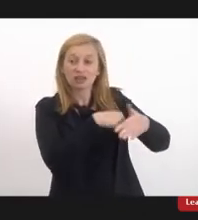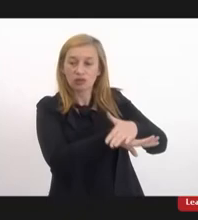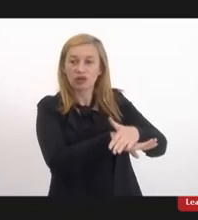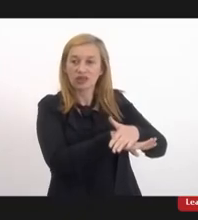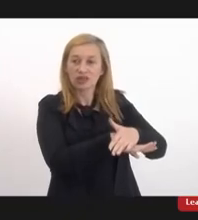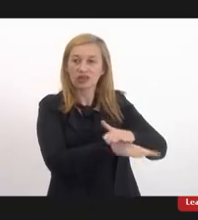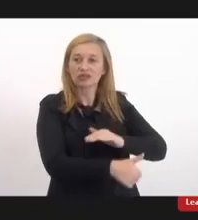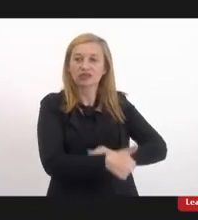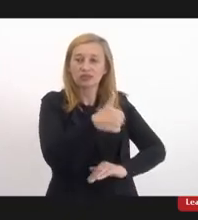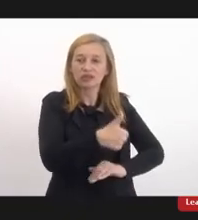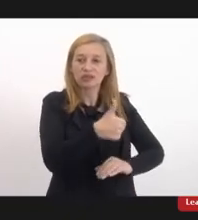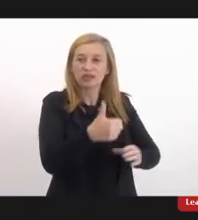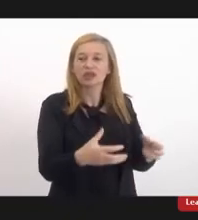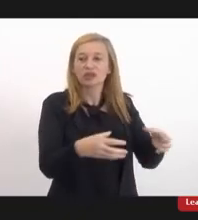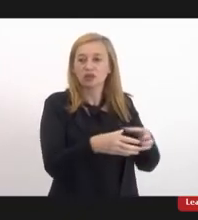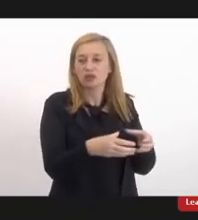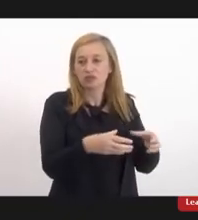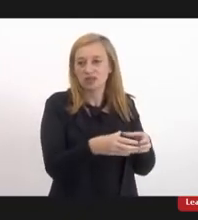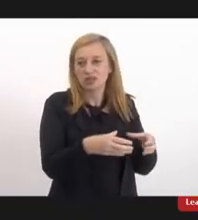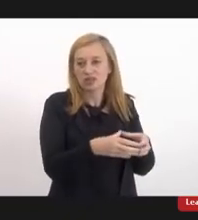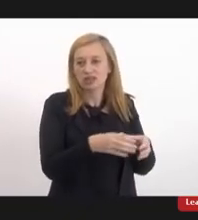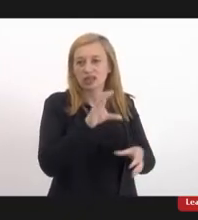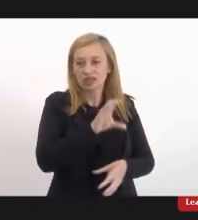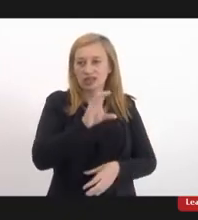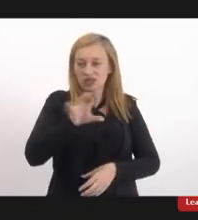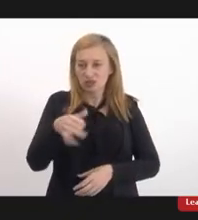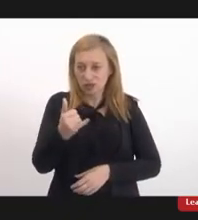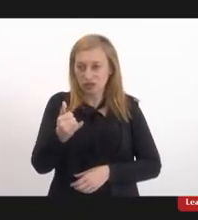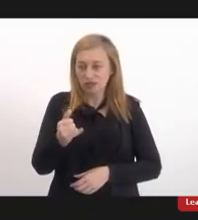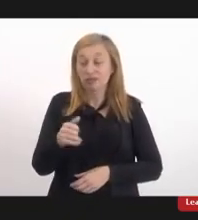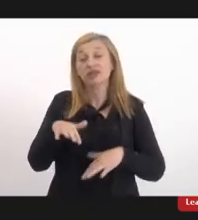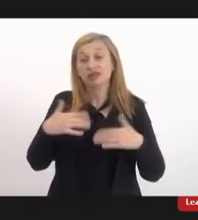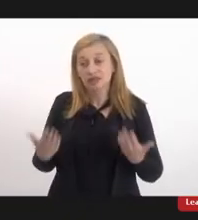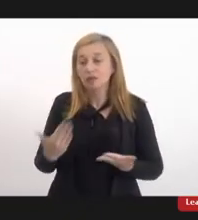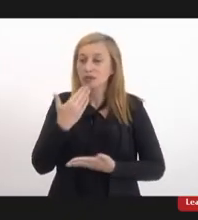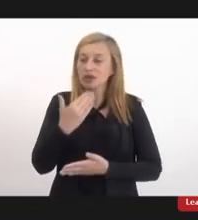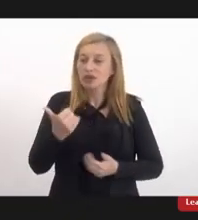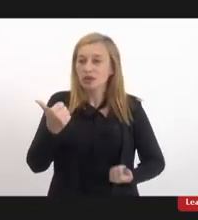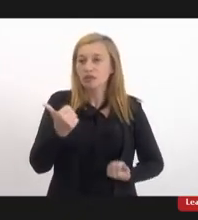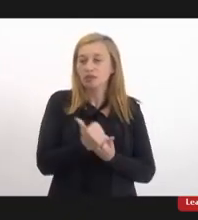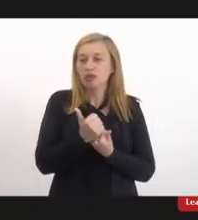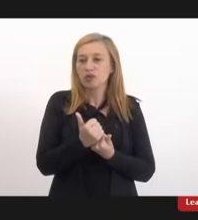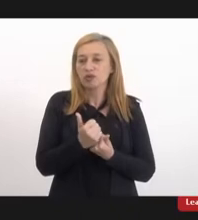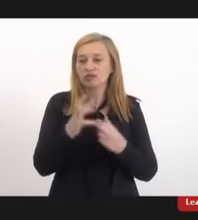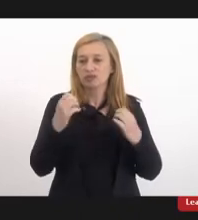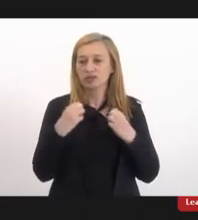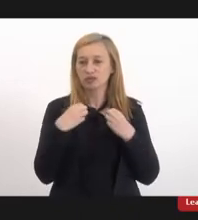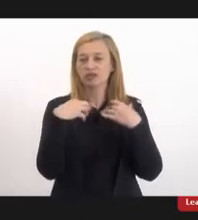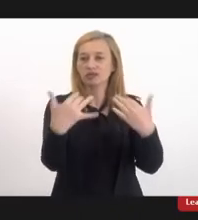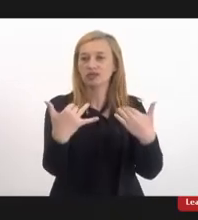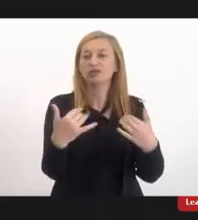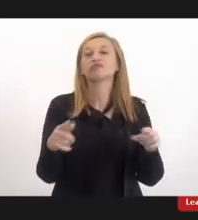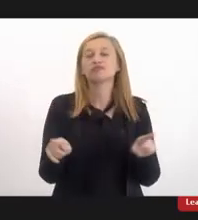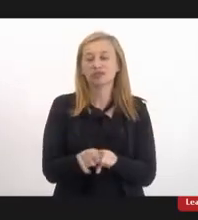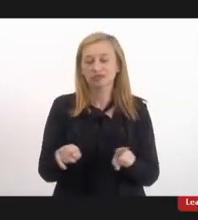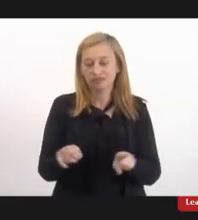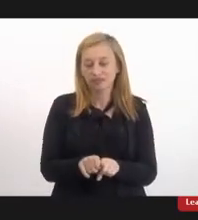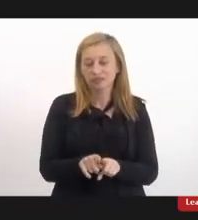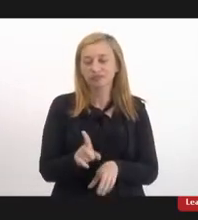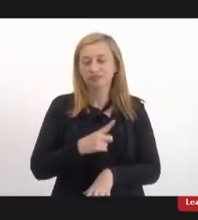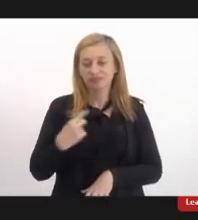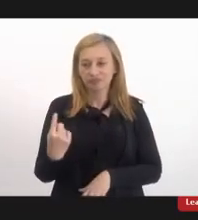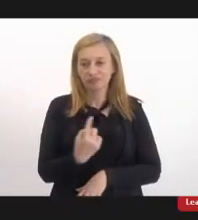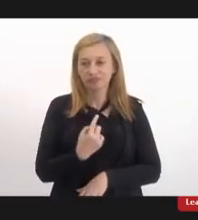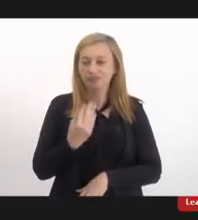primeira comissão que é a CCJ. Então, pedi o apoio dessa audiência pública aqui também para a